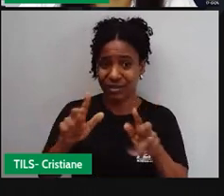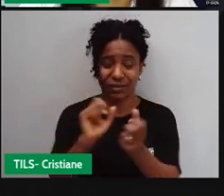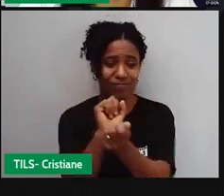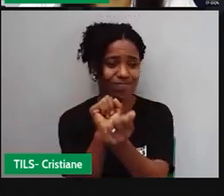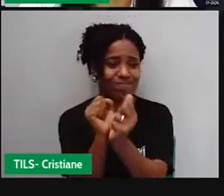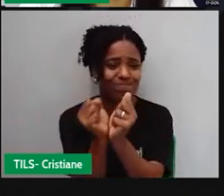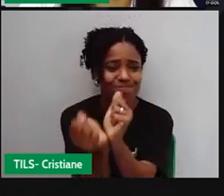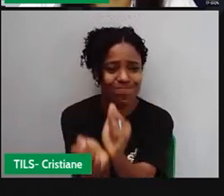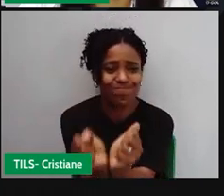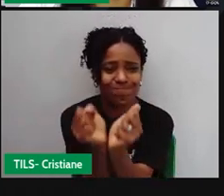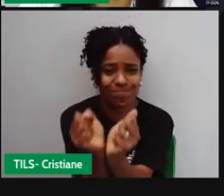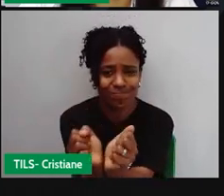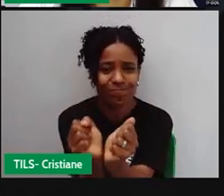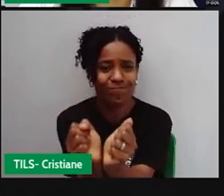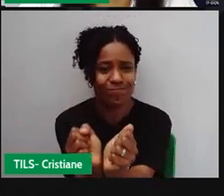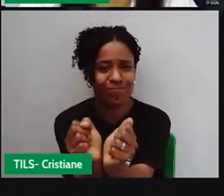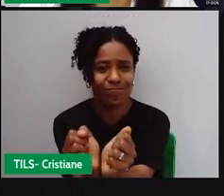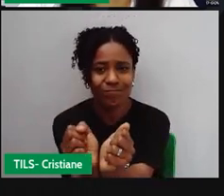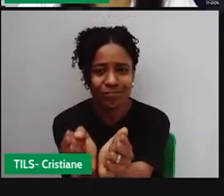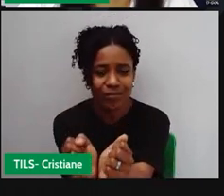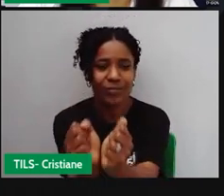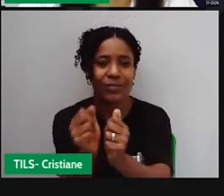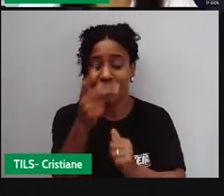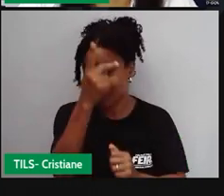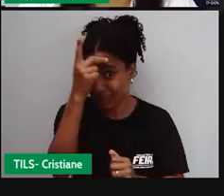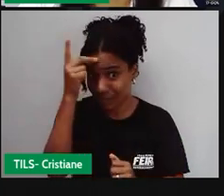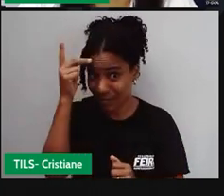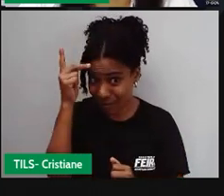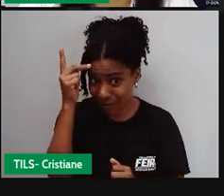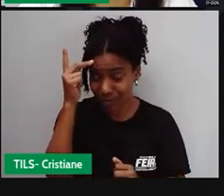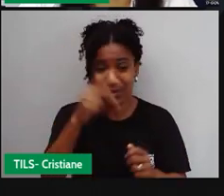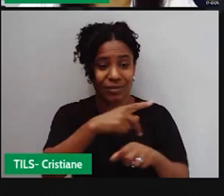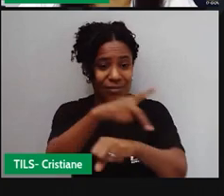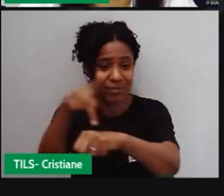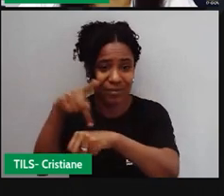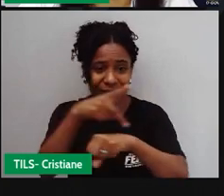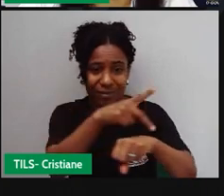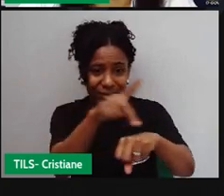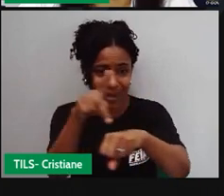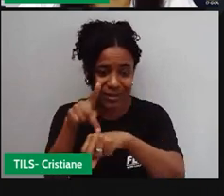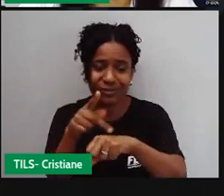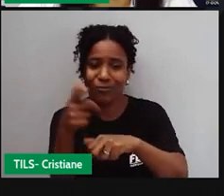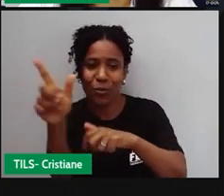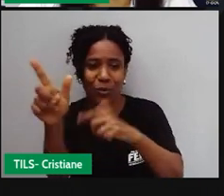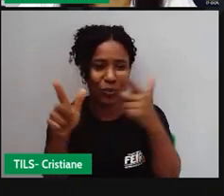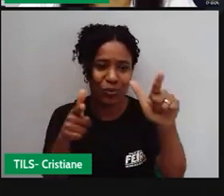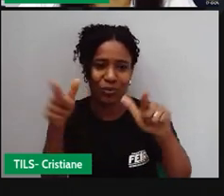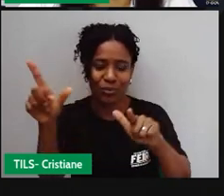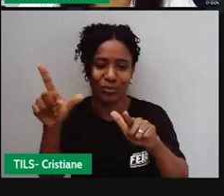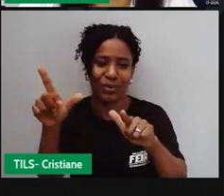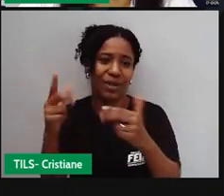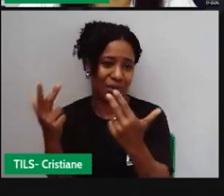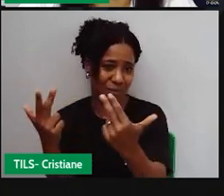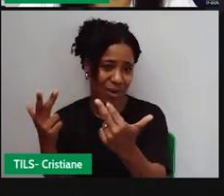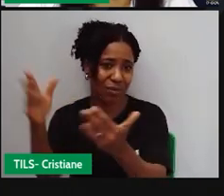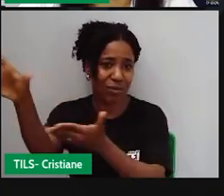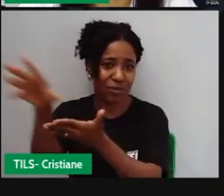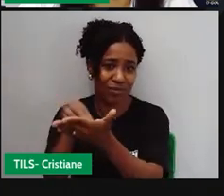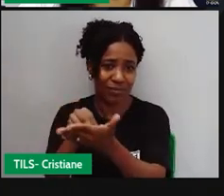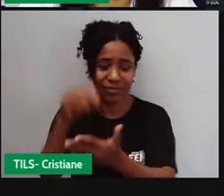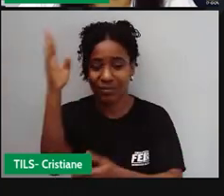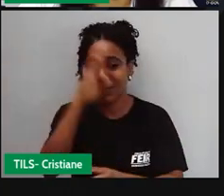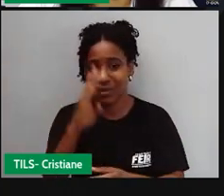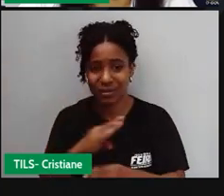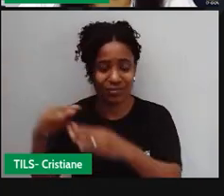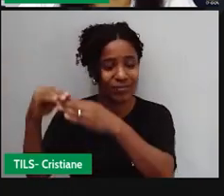uma forma de relação social de produção adotada em muitos países e muito difundida aqui no Brasil e os quilombos faziam parte